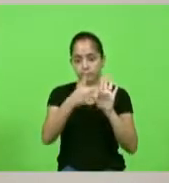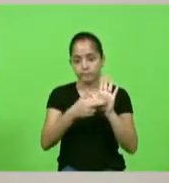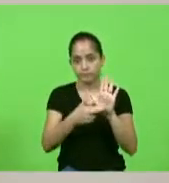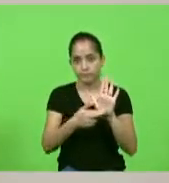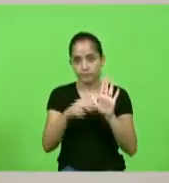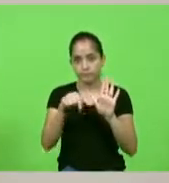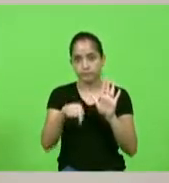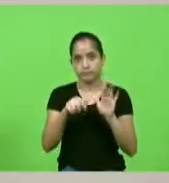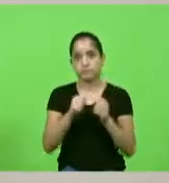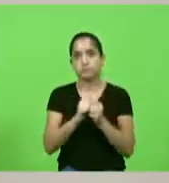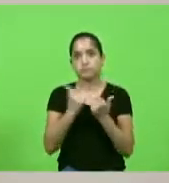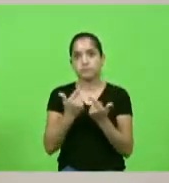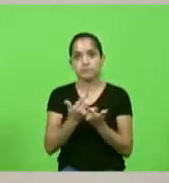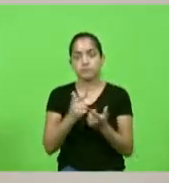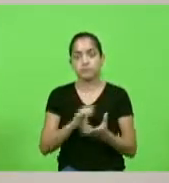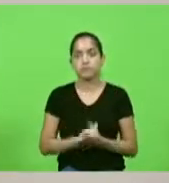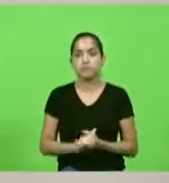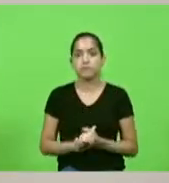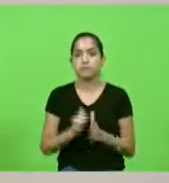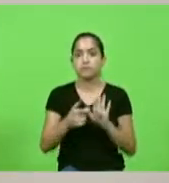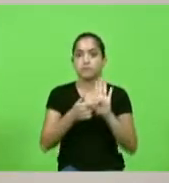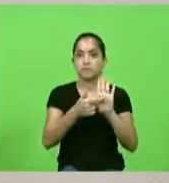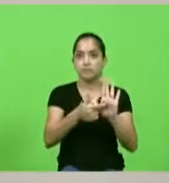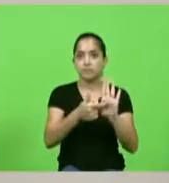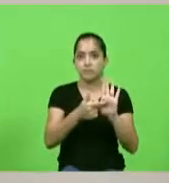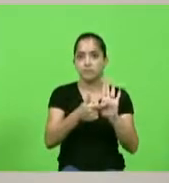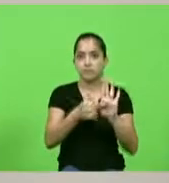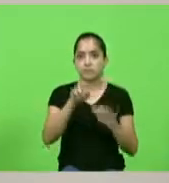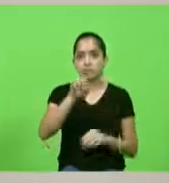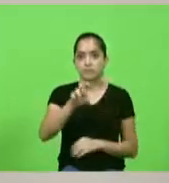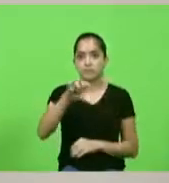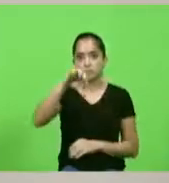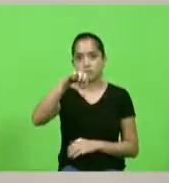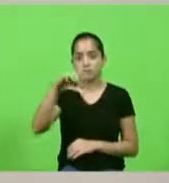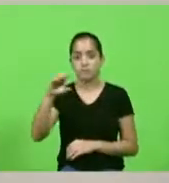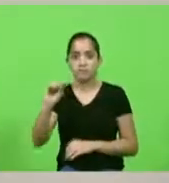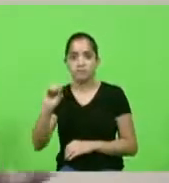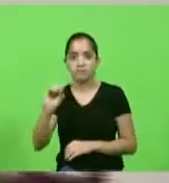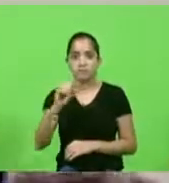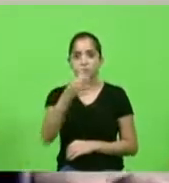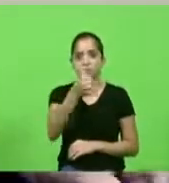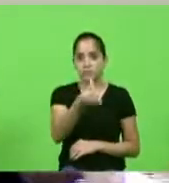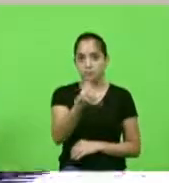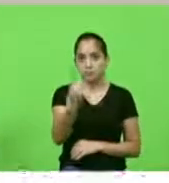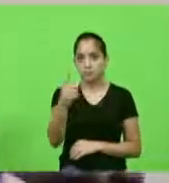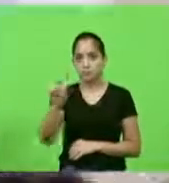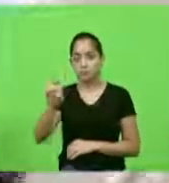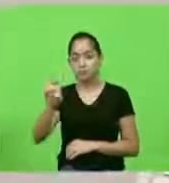interno as seguintes indicações indicações número 590 a 615